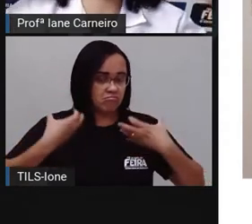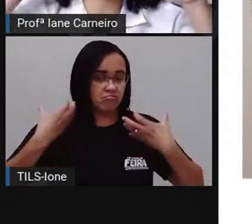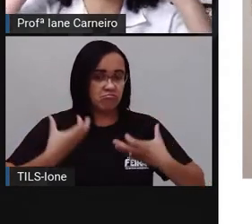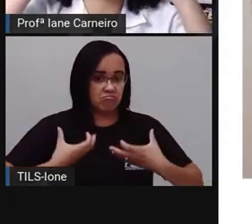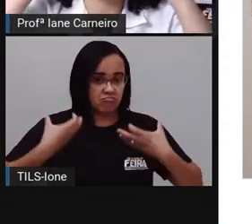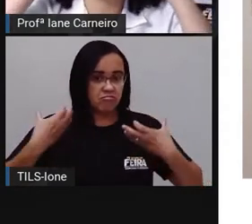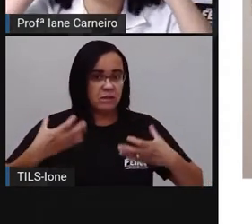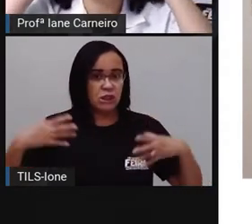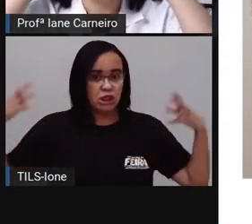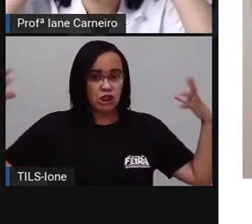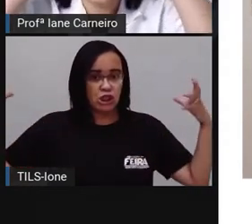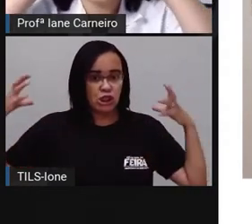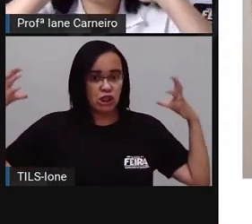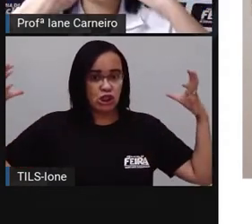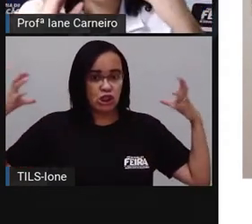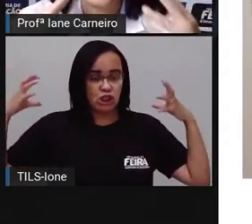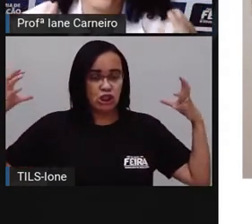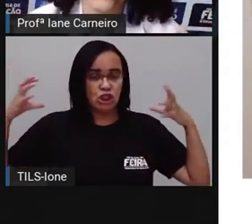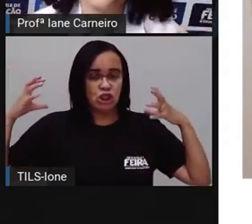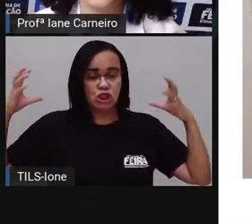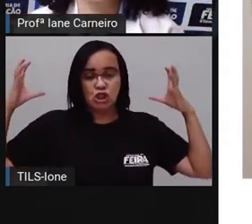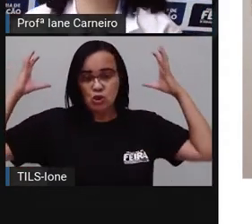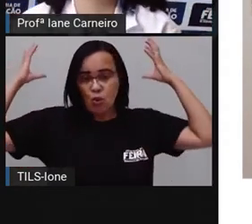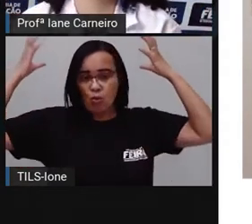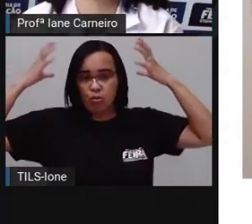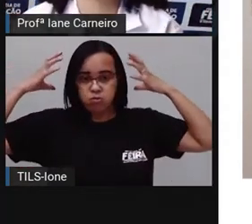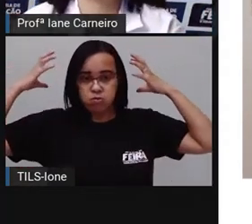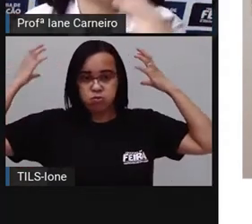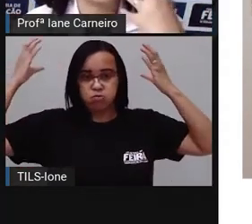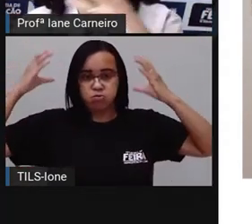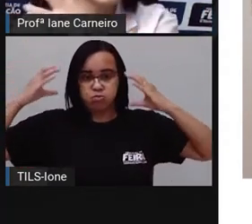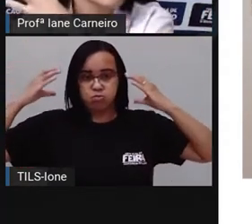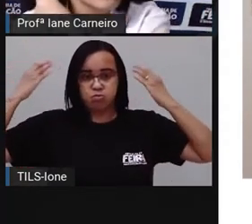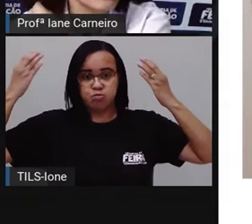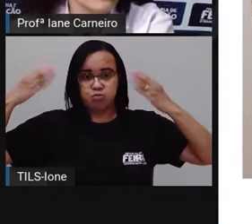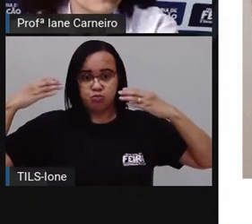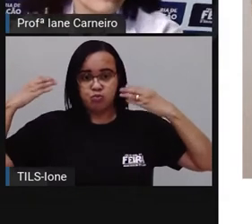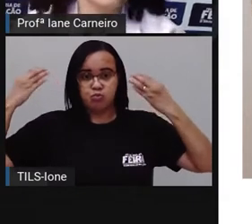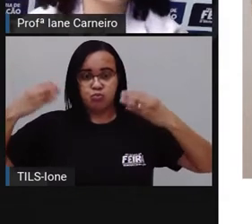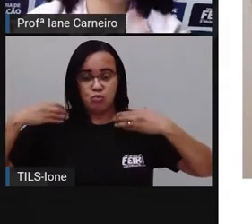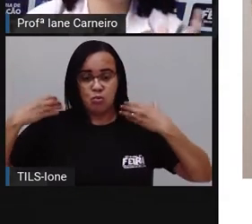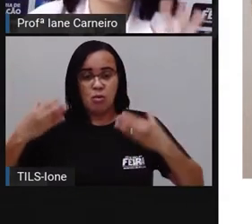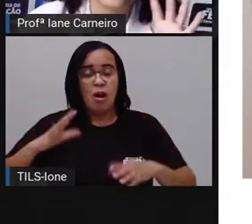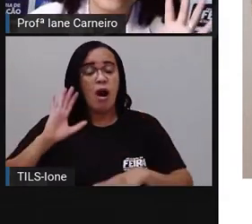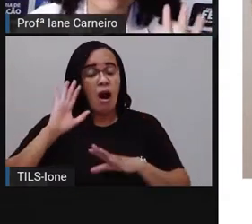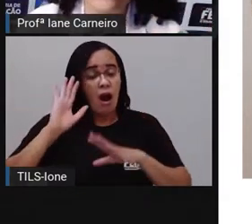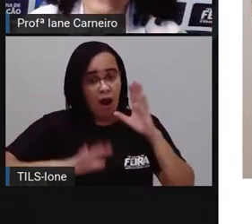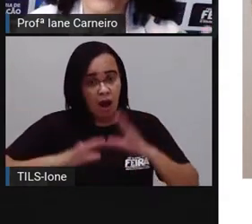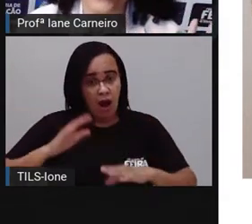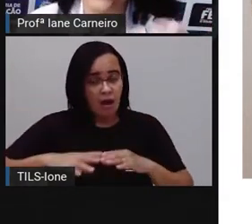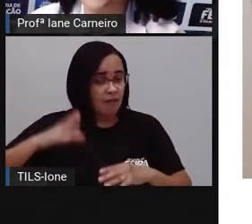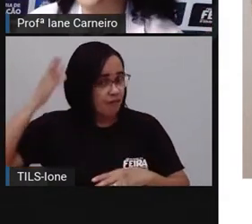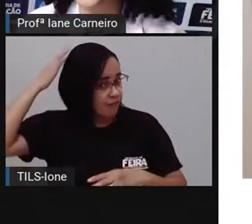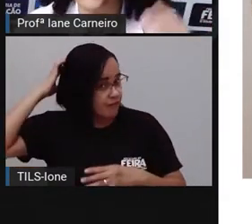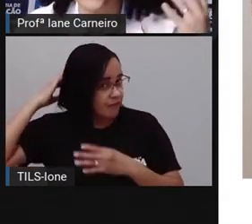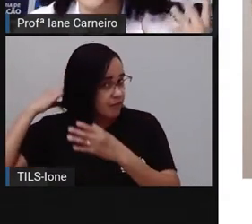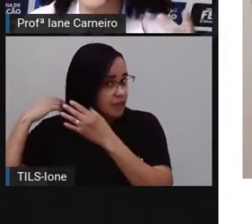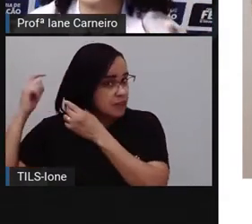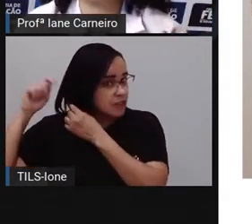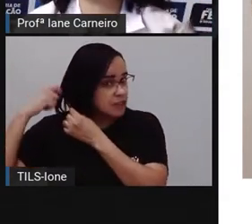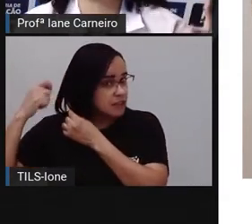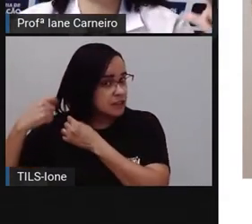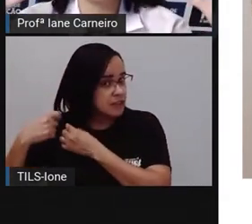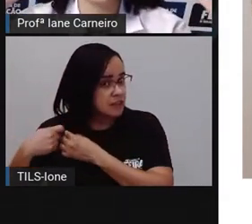grande, às vezes ela corta, tá com ele menor, né? Às vezes ela tá de trança. Hoje ela tá aqui com o cabelo, eu trouxe uma foto